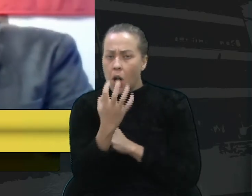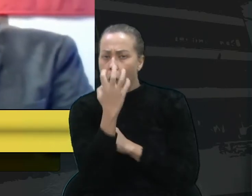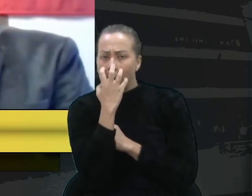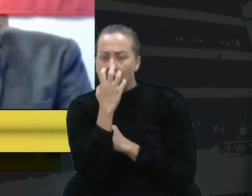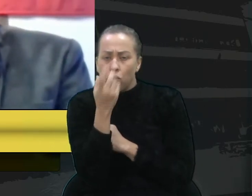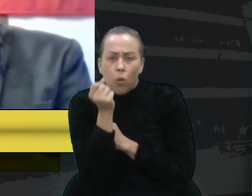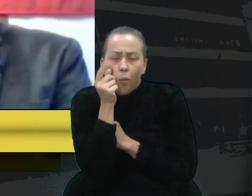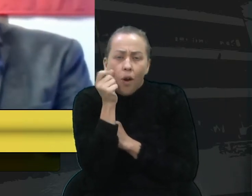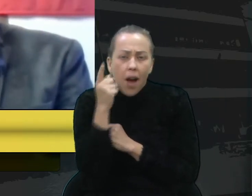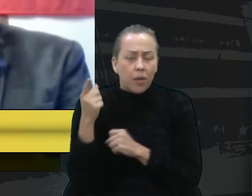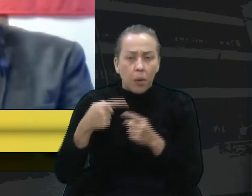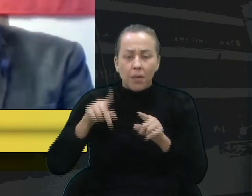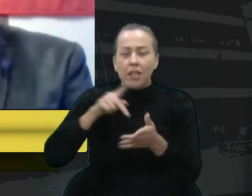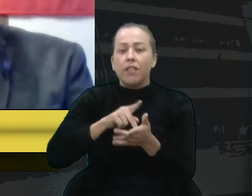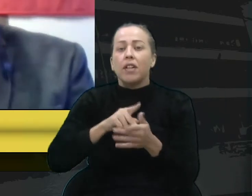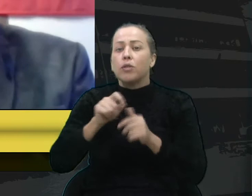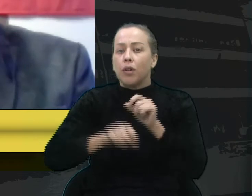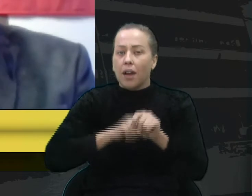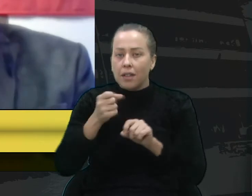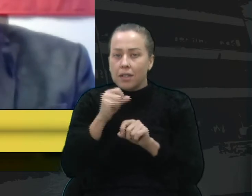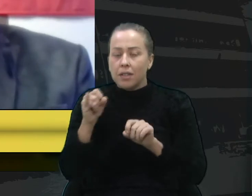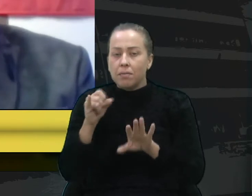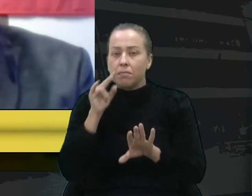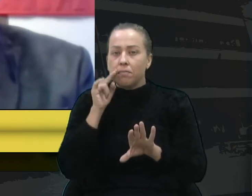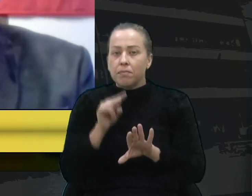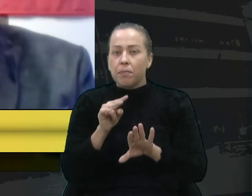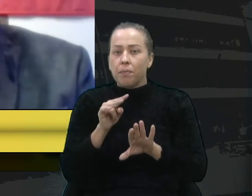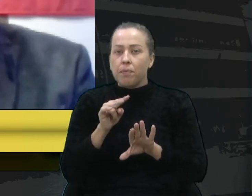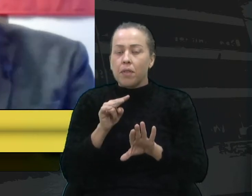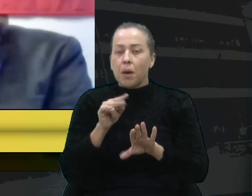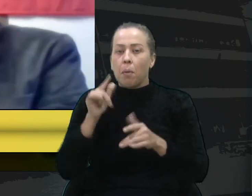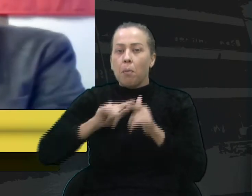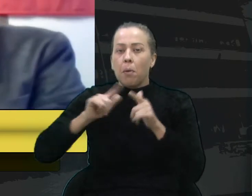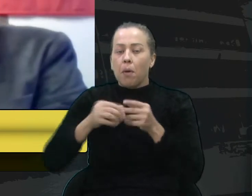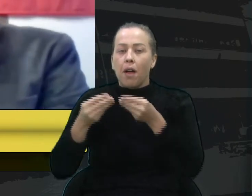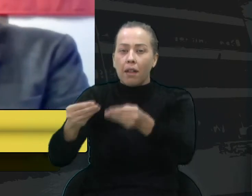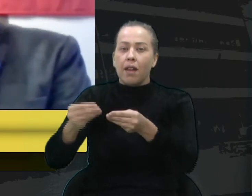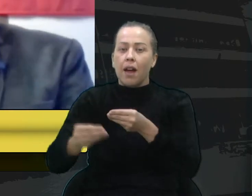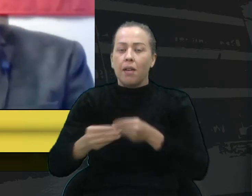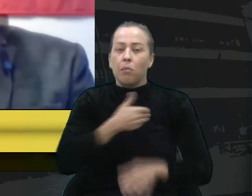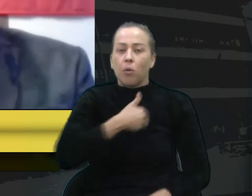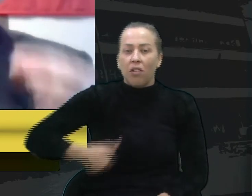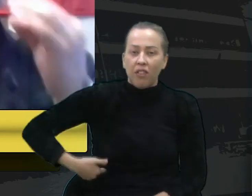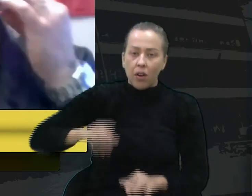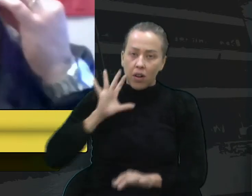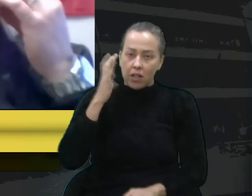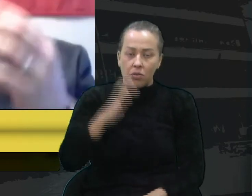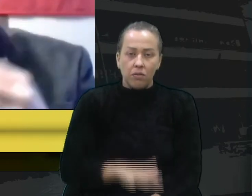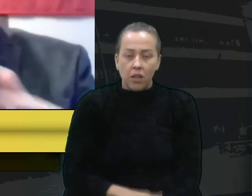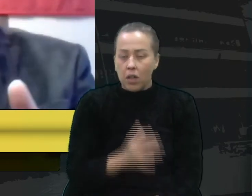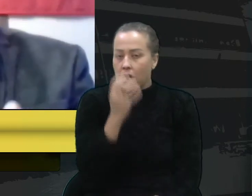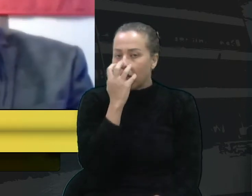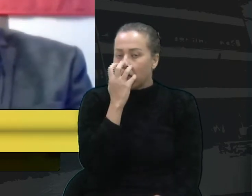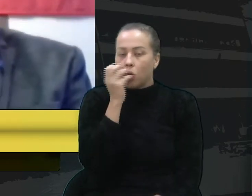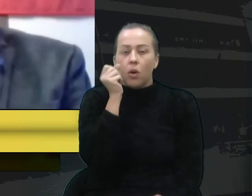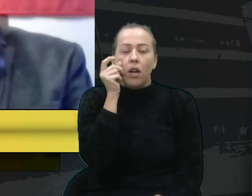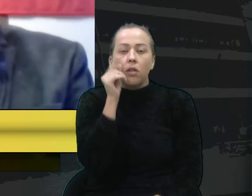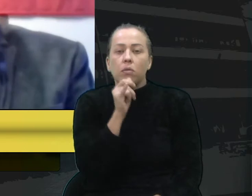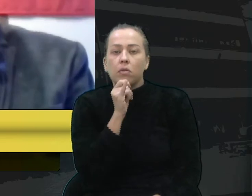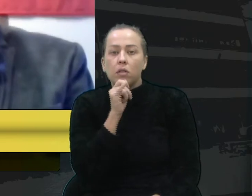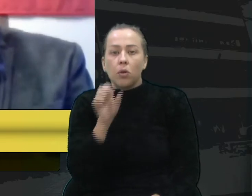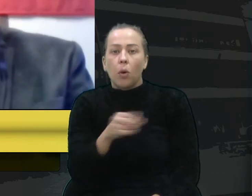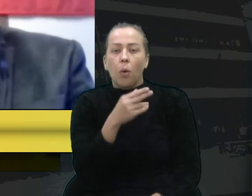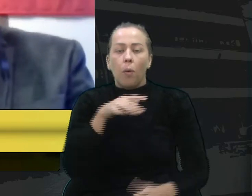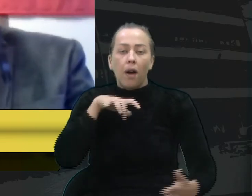simples gato, mas que na verdade, quando jogam o pepino para o poder público, o cachorro ou o gato, por exemplo, ou é